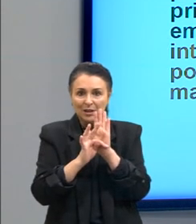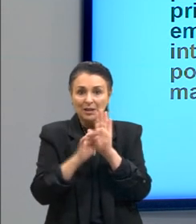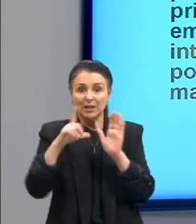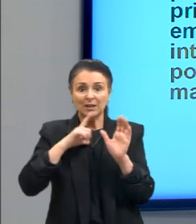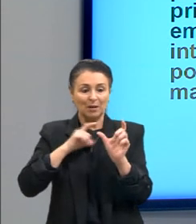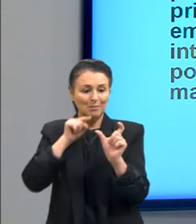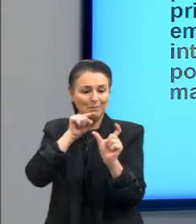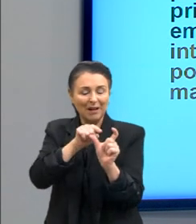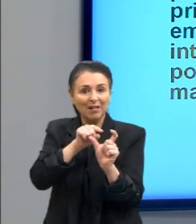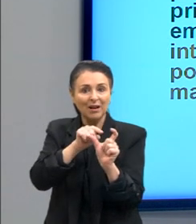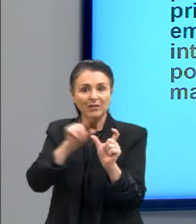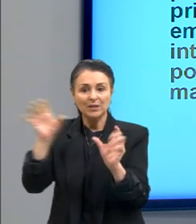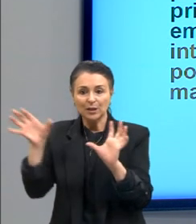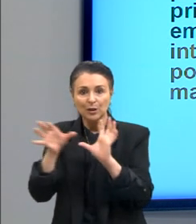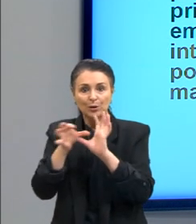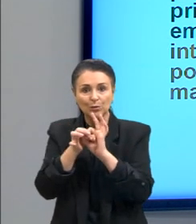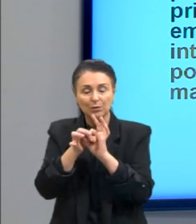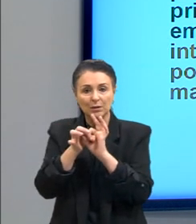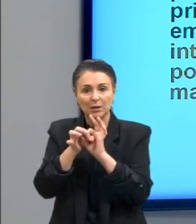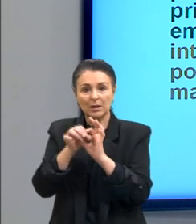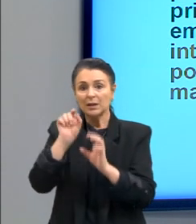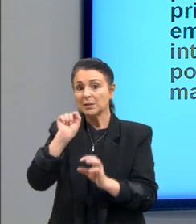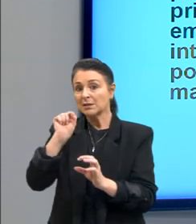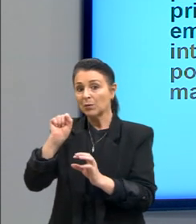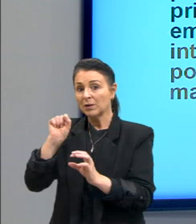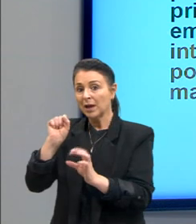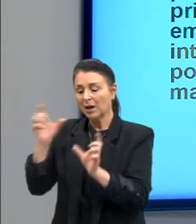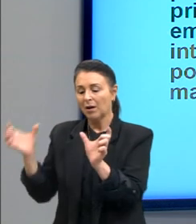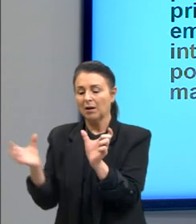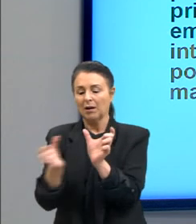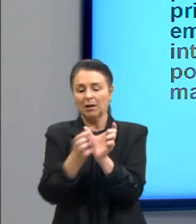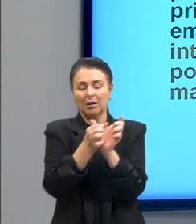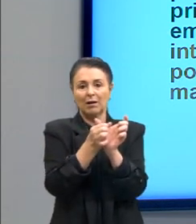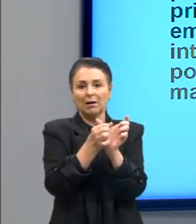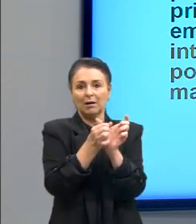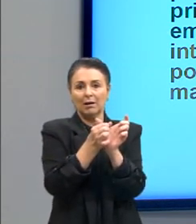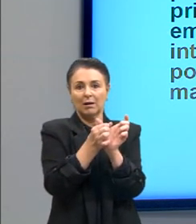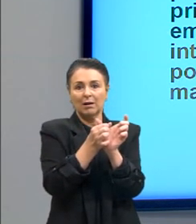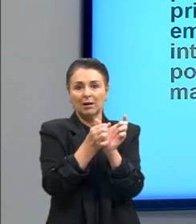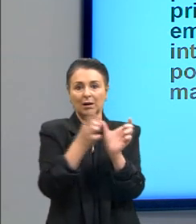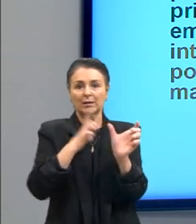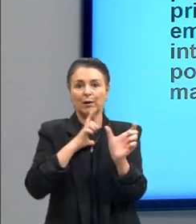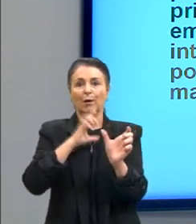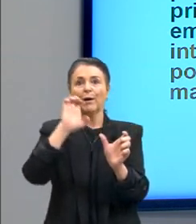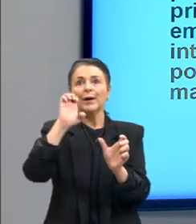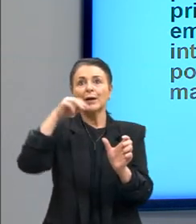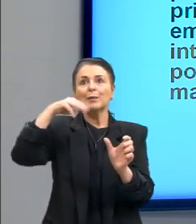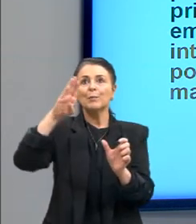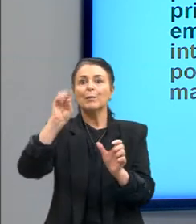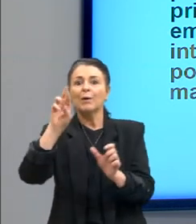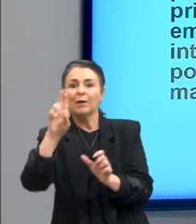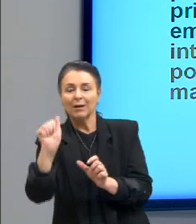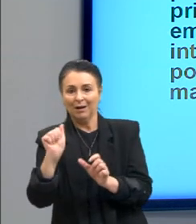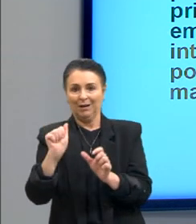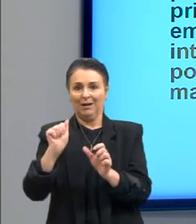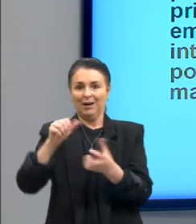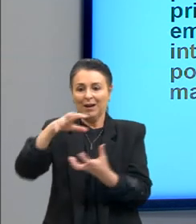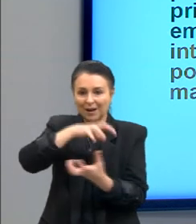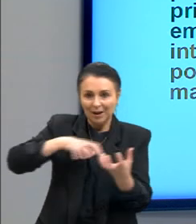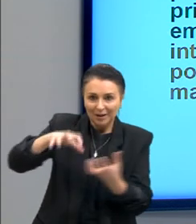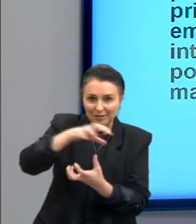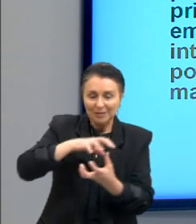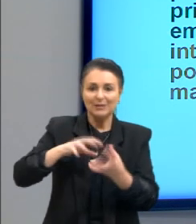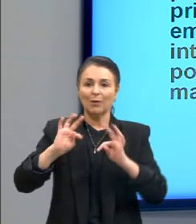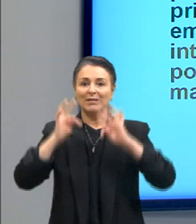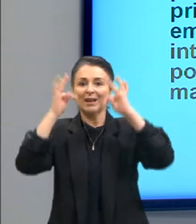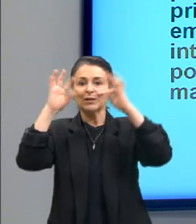servem de conectivos né então aqui eu tenho o embora a revolução técnico-científico informacional